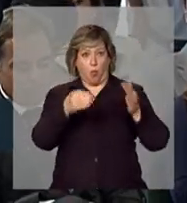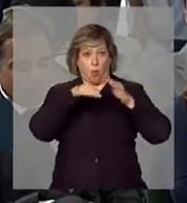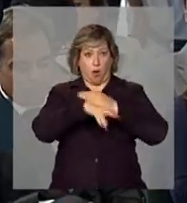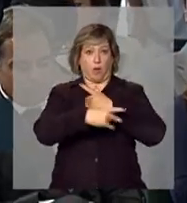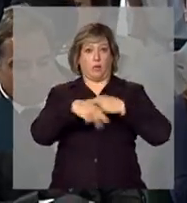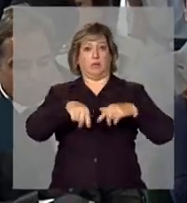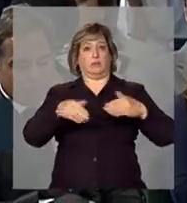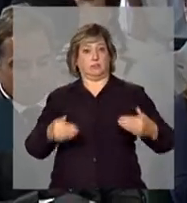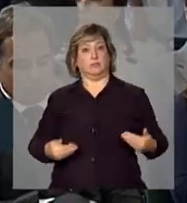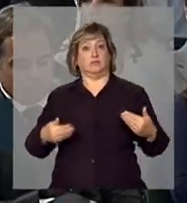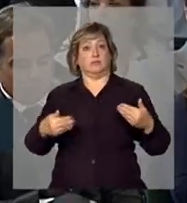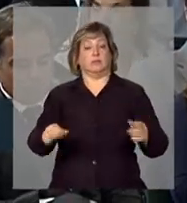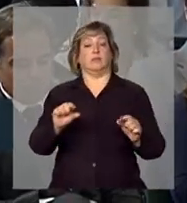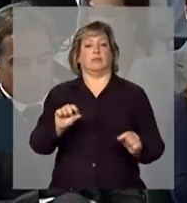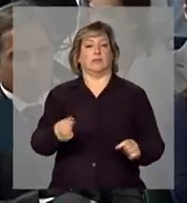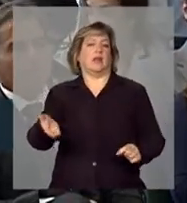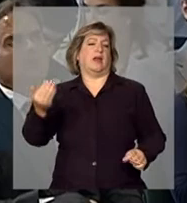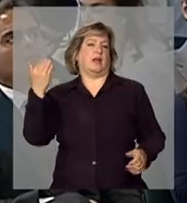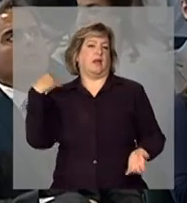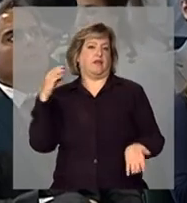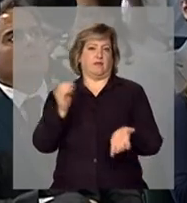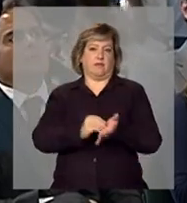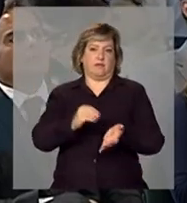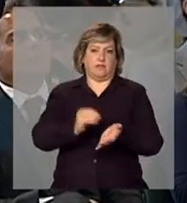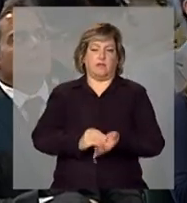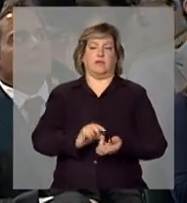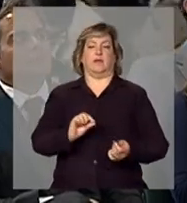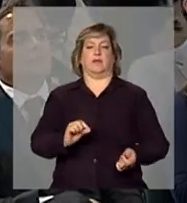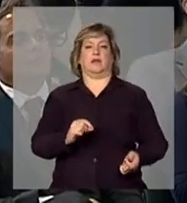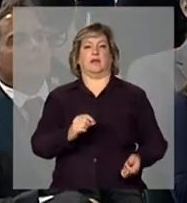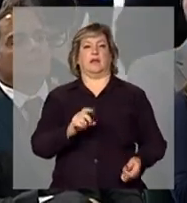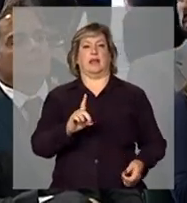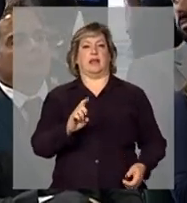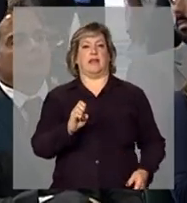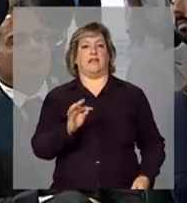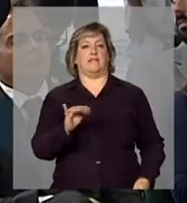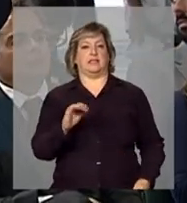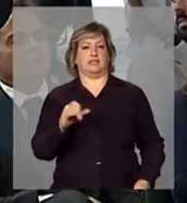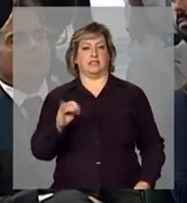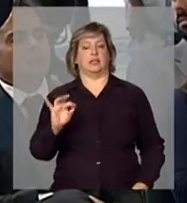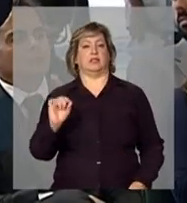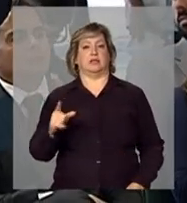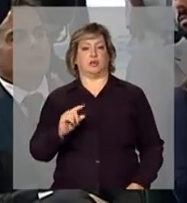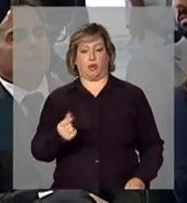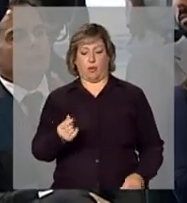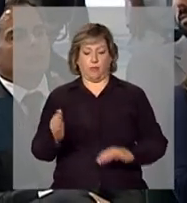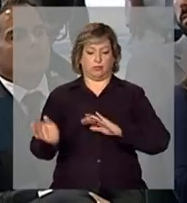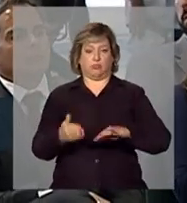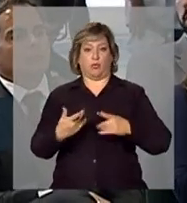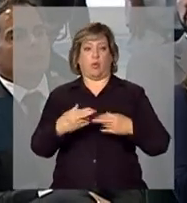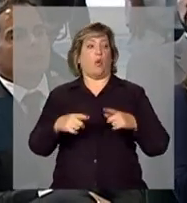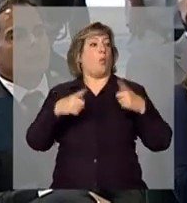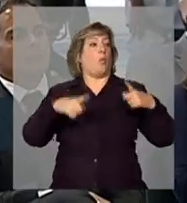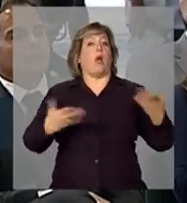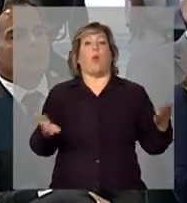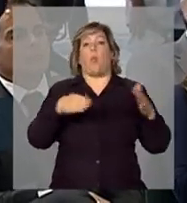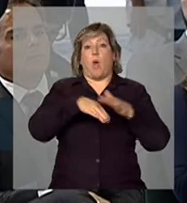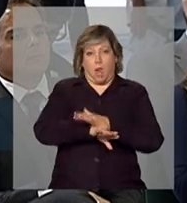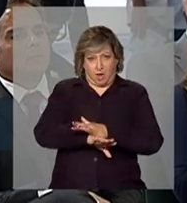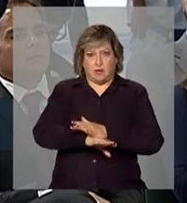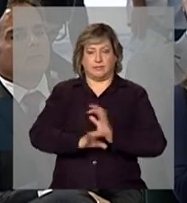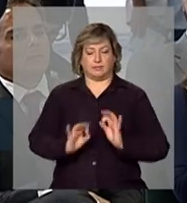frente a um déficit que existe na relação produção versus armazém, versus espaço para a gente guardar essa produção.